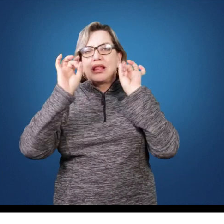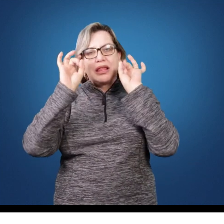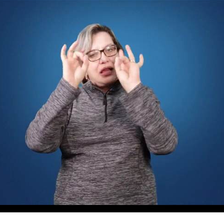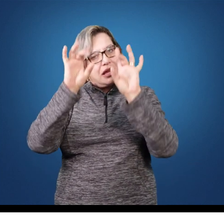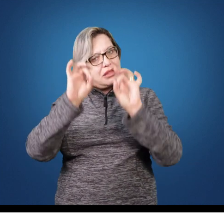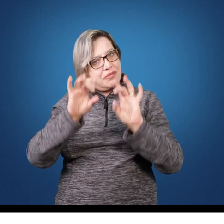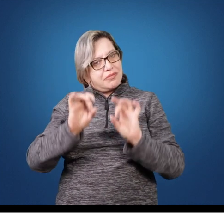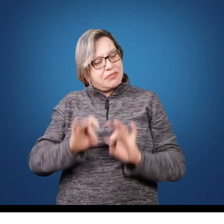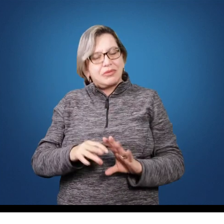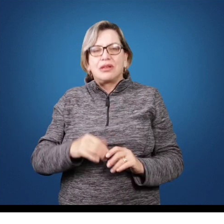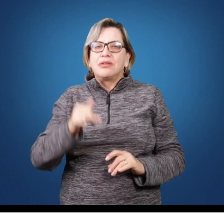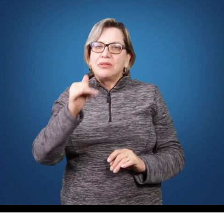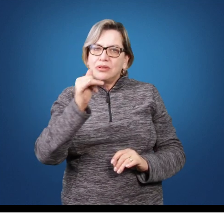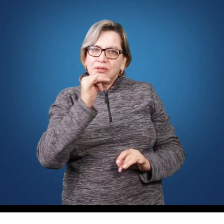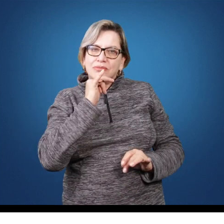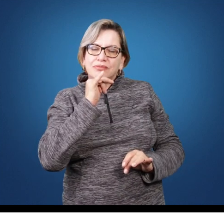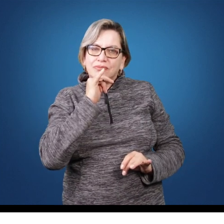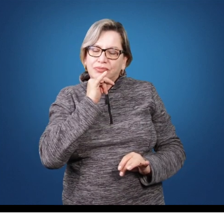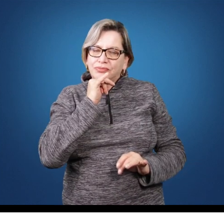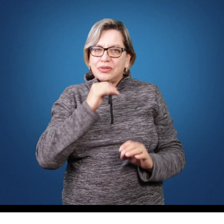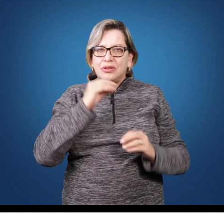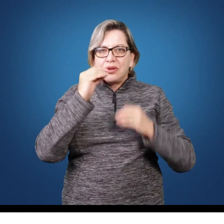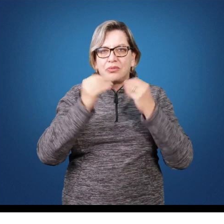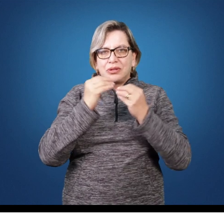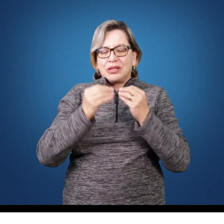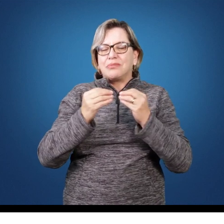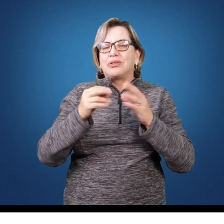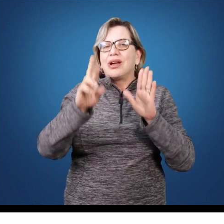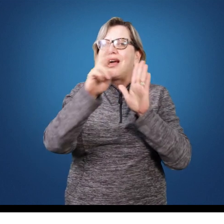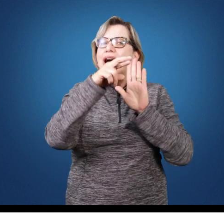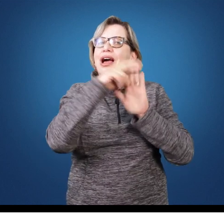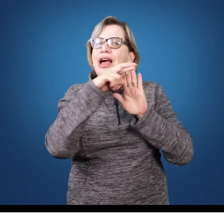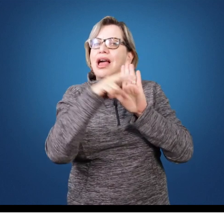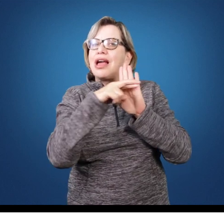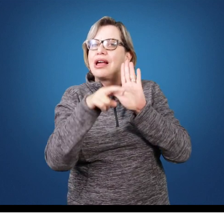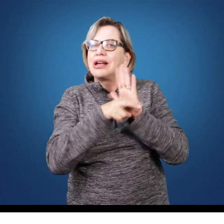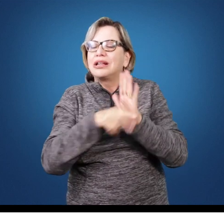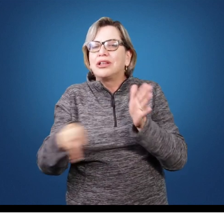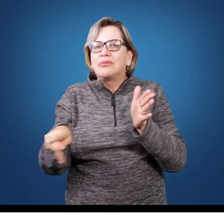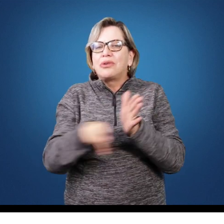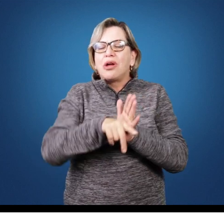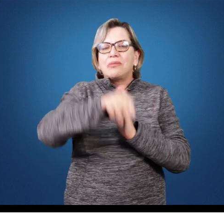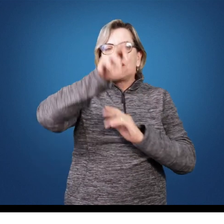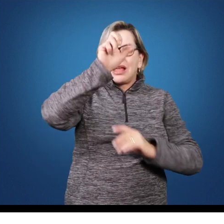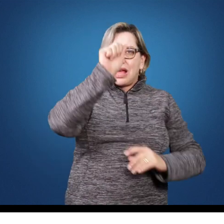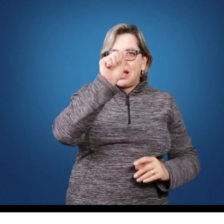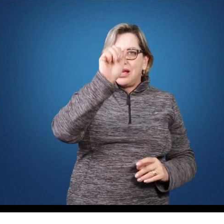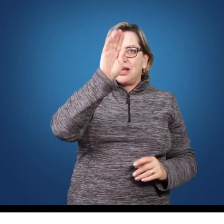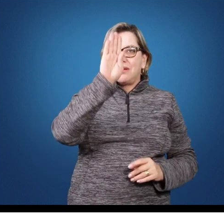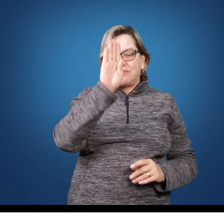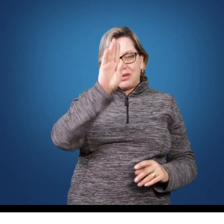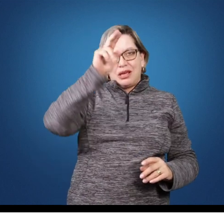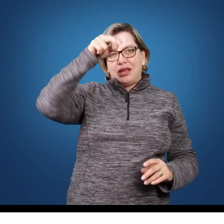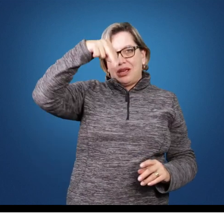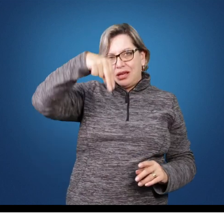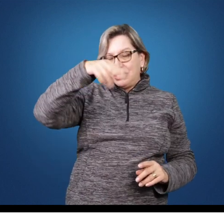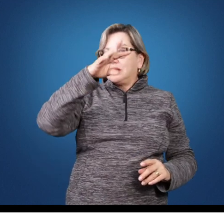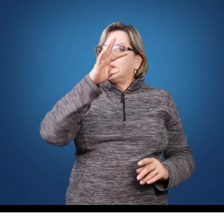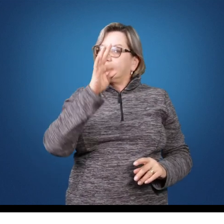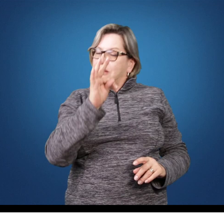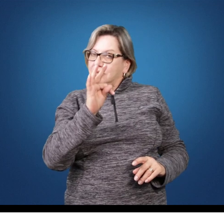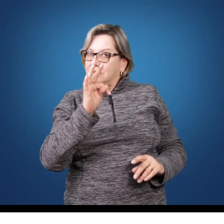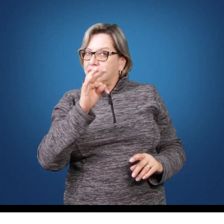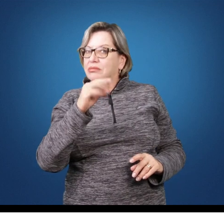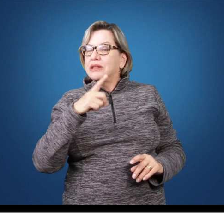como por exemplo, as normas da Associação Brasileira de Normas e Técnicas, que é a ABNT. Existem outros